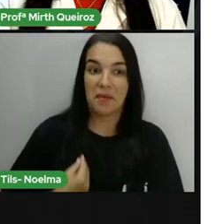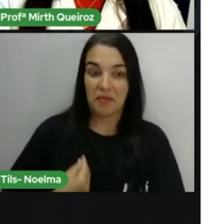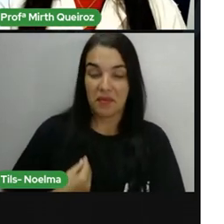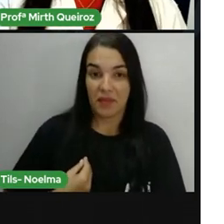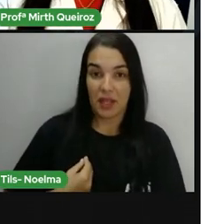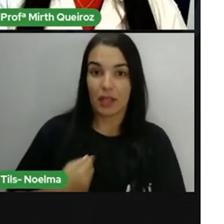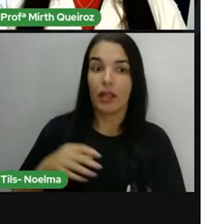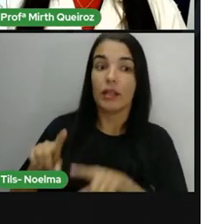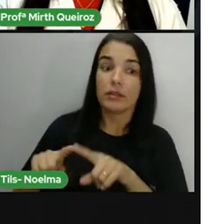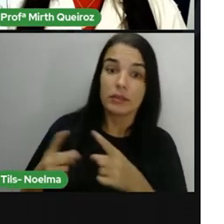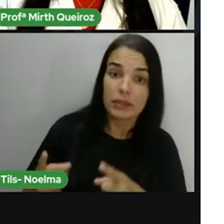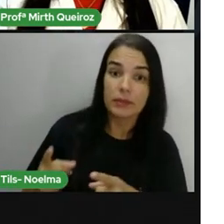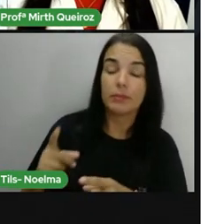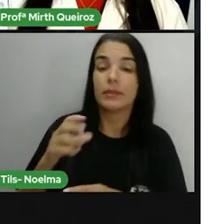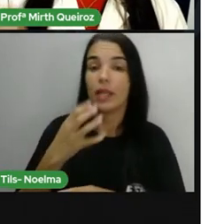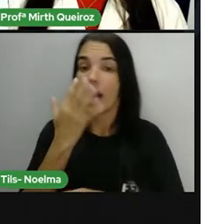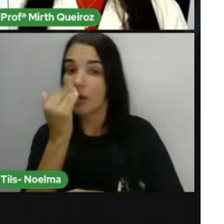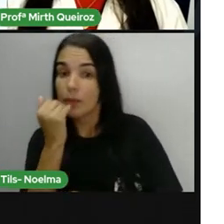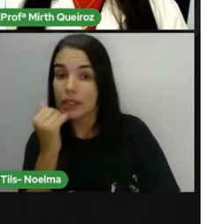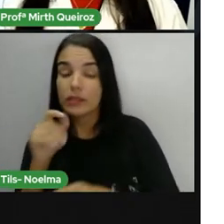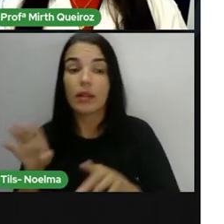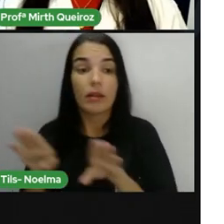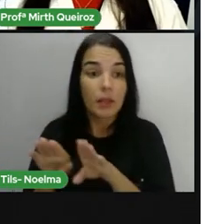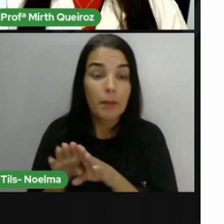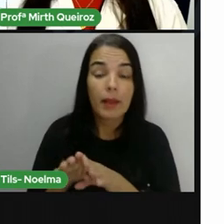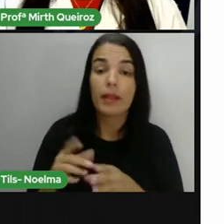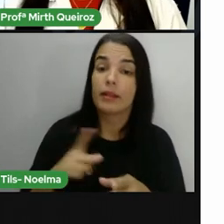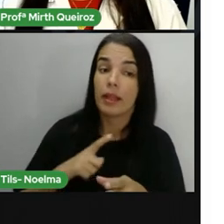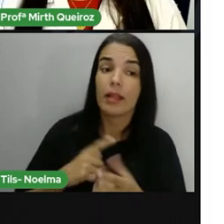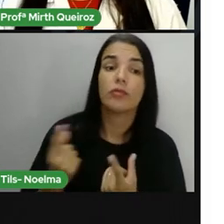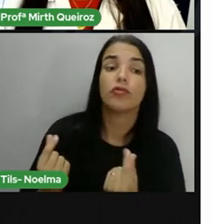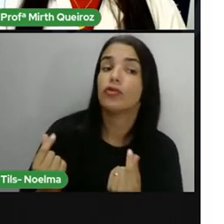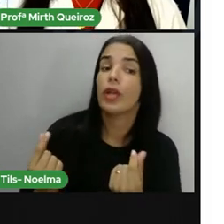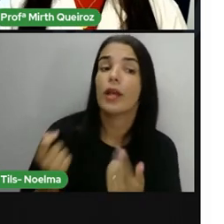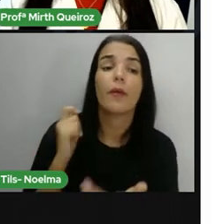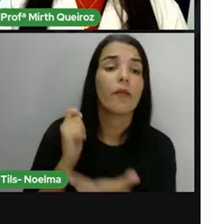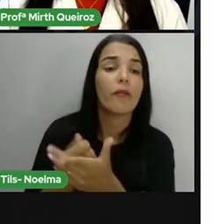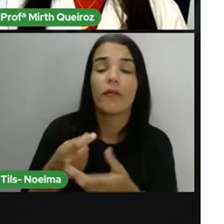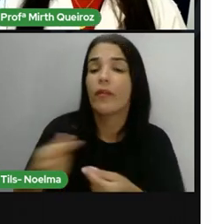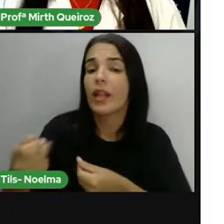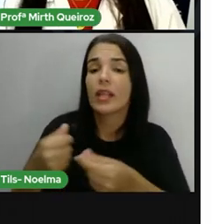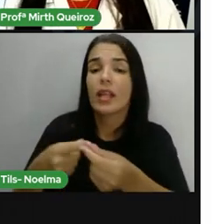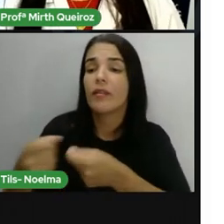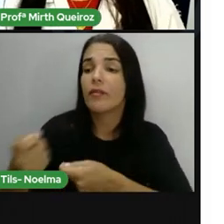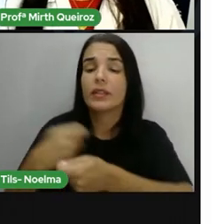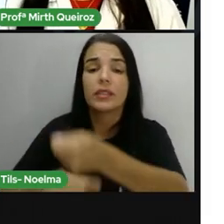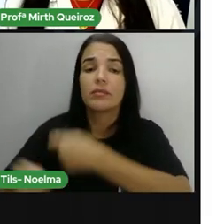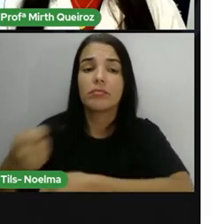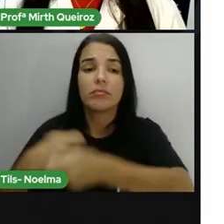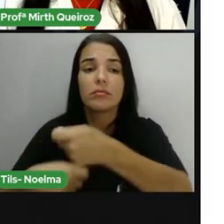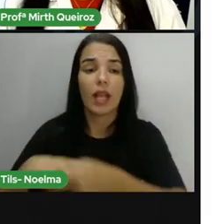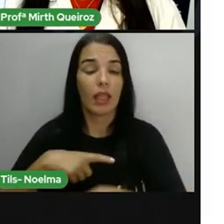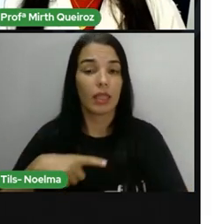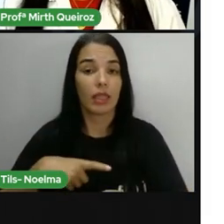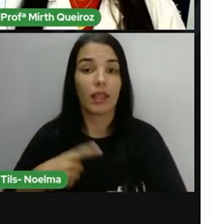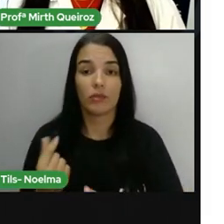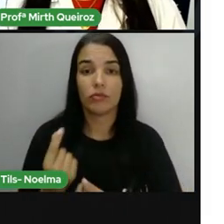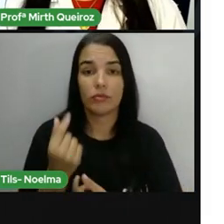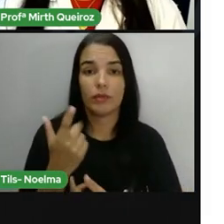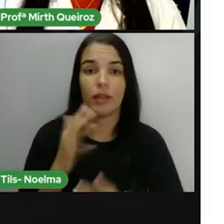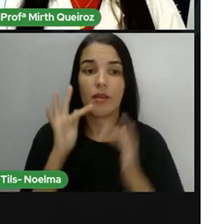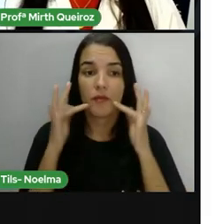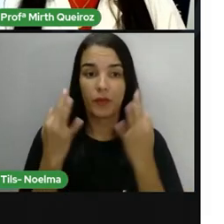se alimentar, quanto também para poder comercializar, vender, para se ter ali uma renda, né? Familiar.